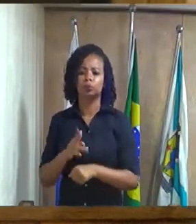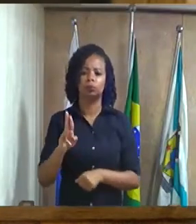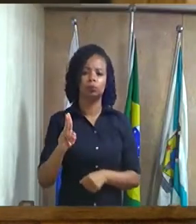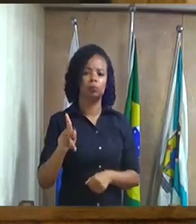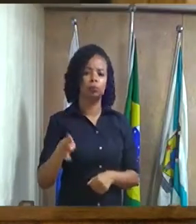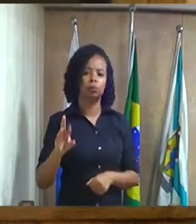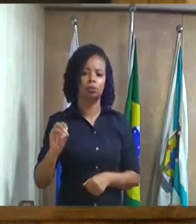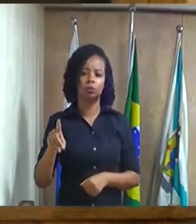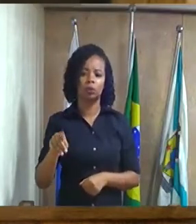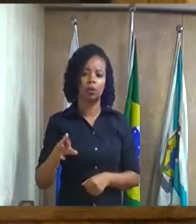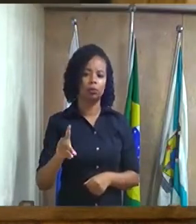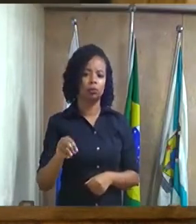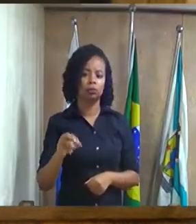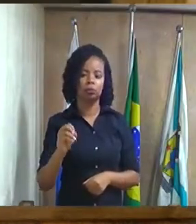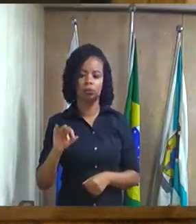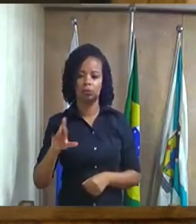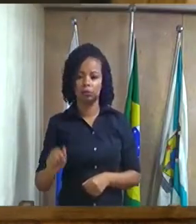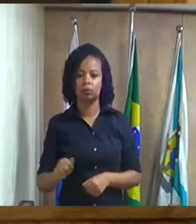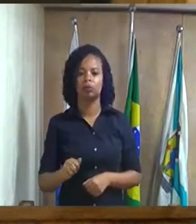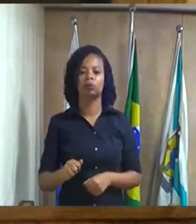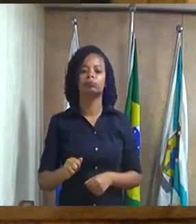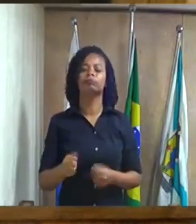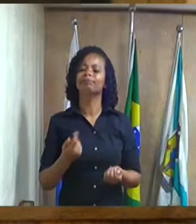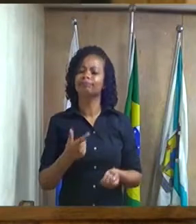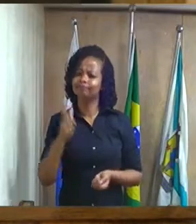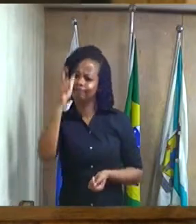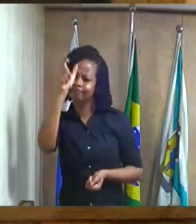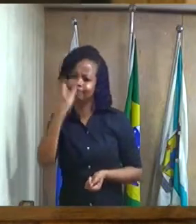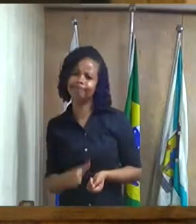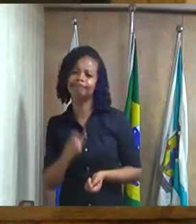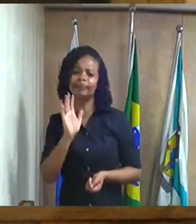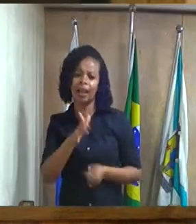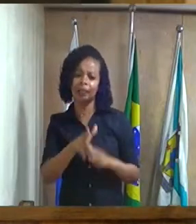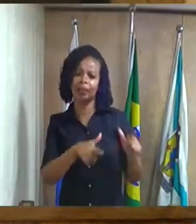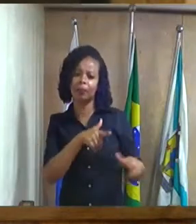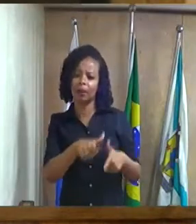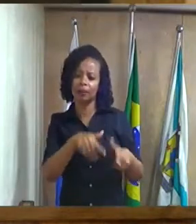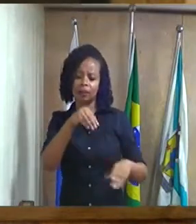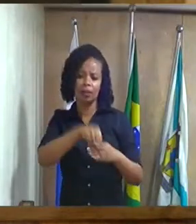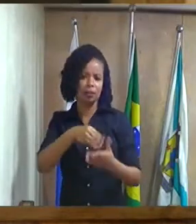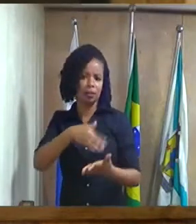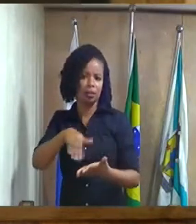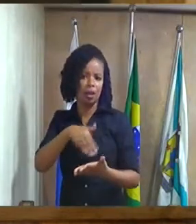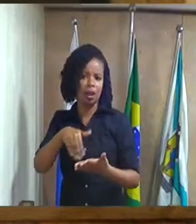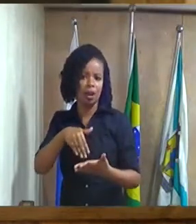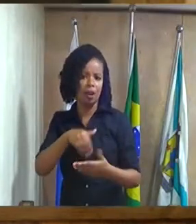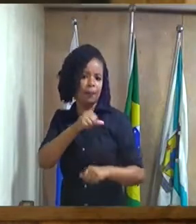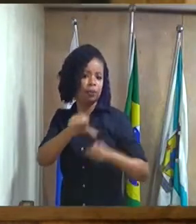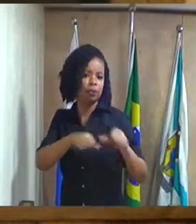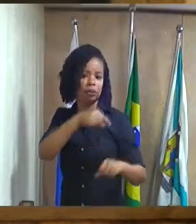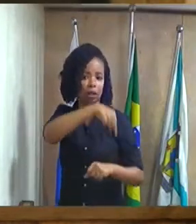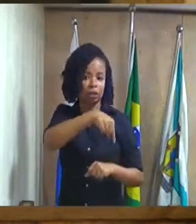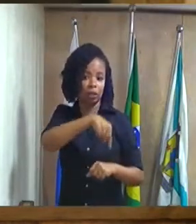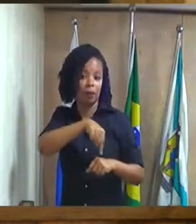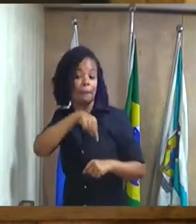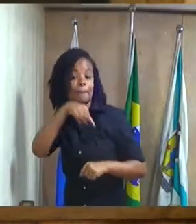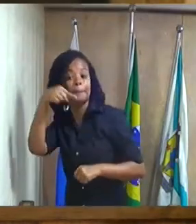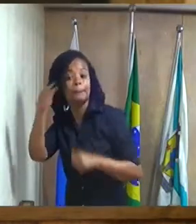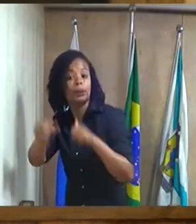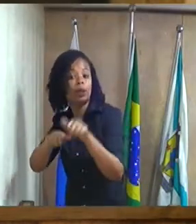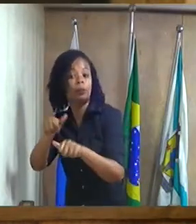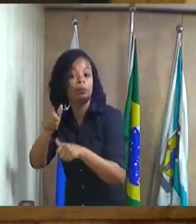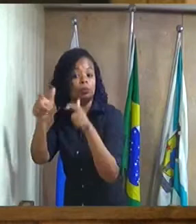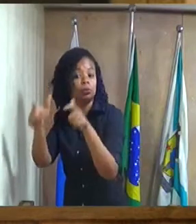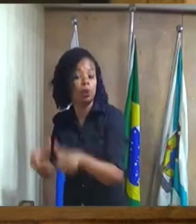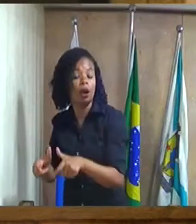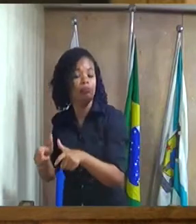procuradores que hoje também estão trabalhando dentro daquela secretaria saíram daqui e foram para lá com que intenção porque na